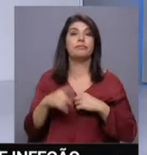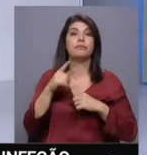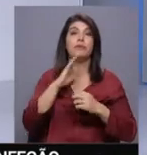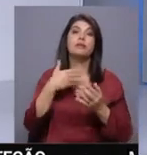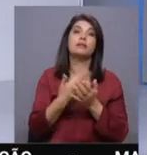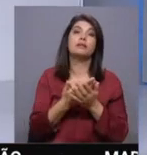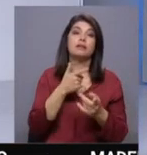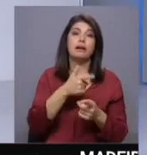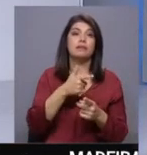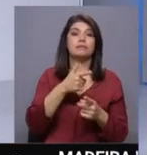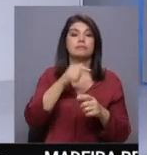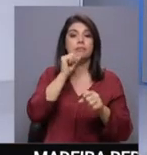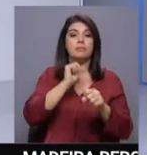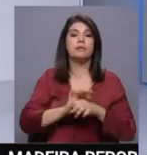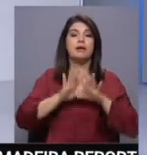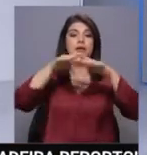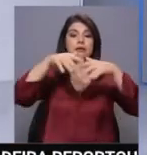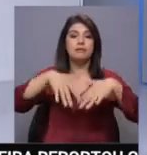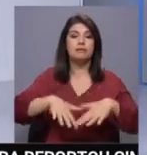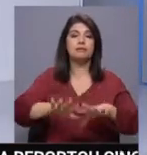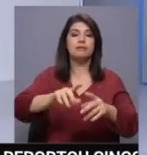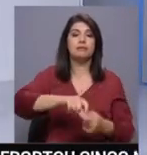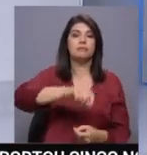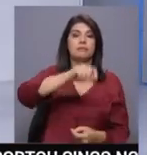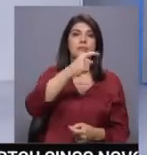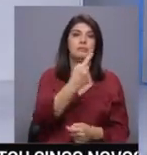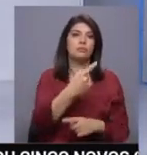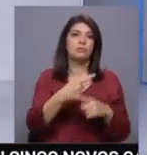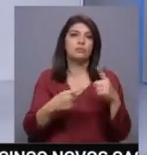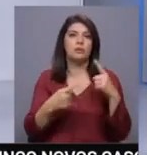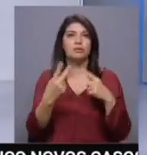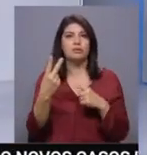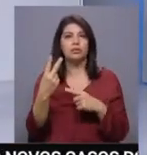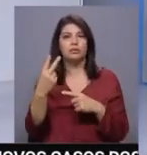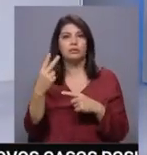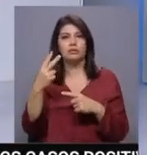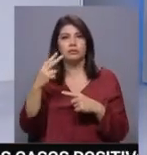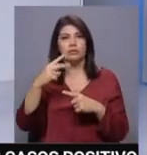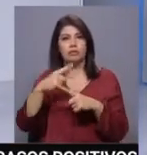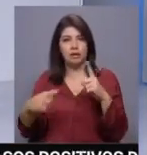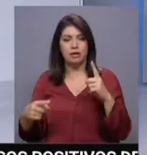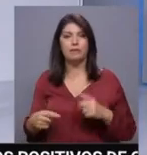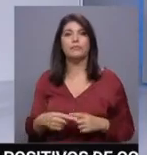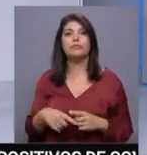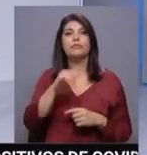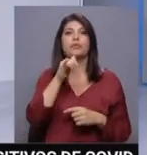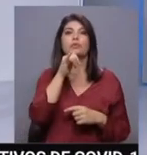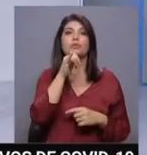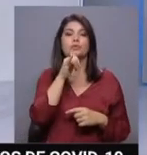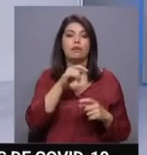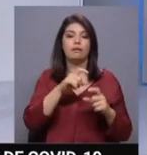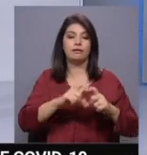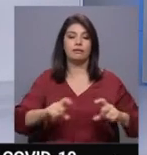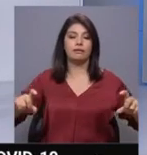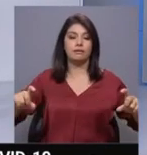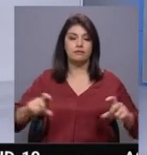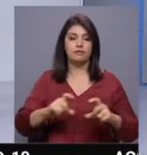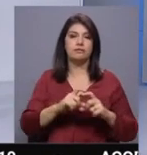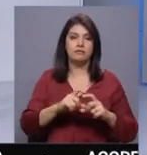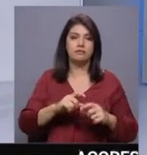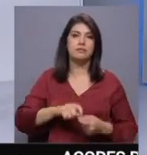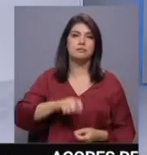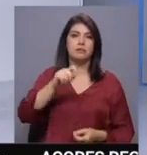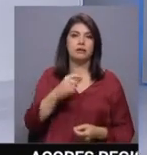de noroeste com 1,5 a 2,5 e na costa sul, que está mais abrigada, ondulação fraca de sudoeste com 1